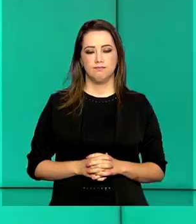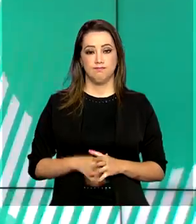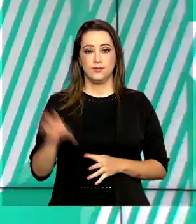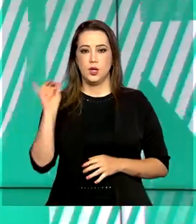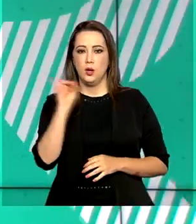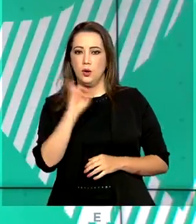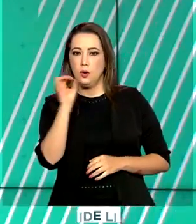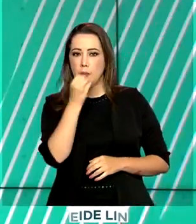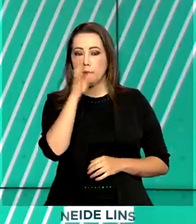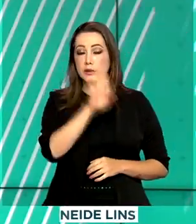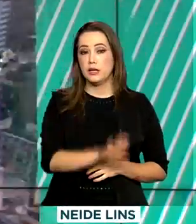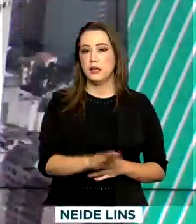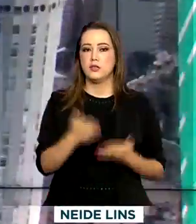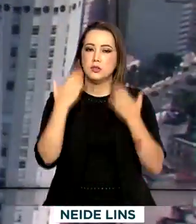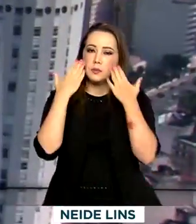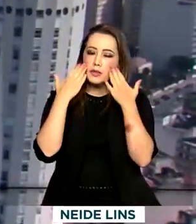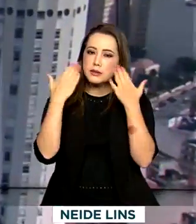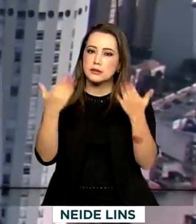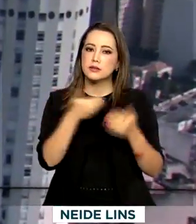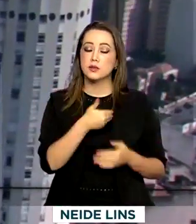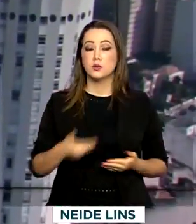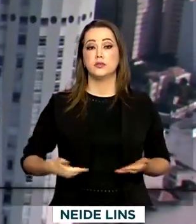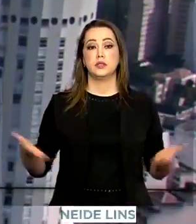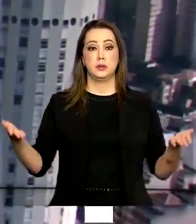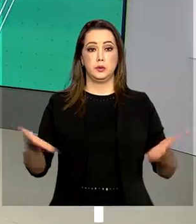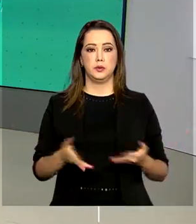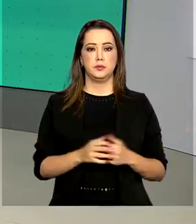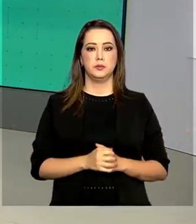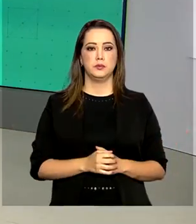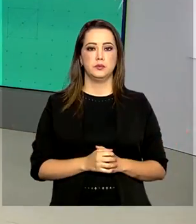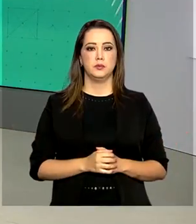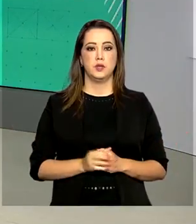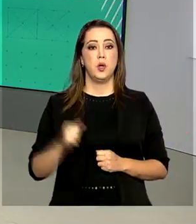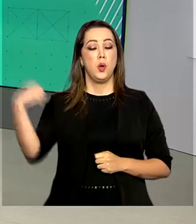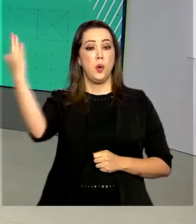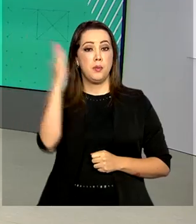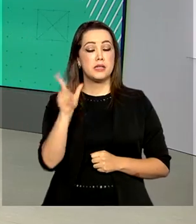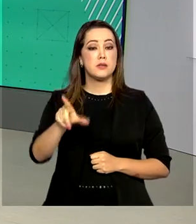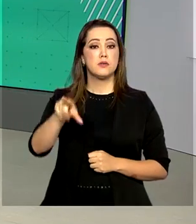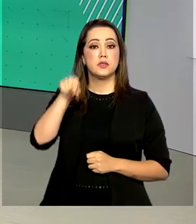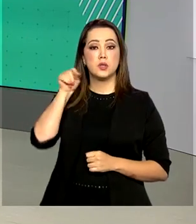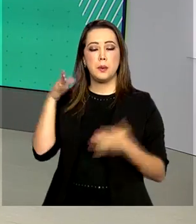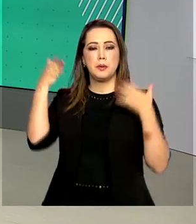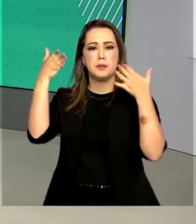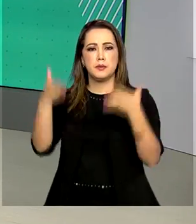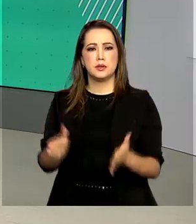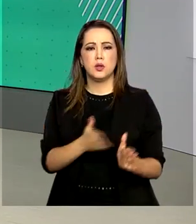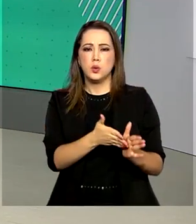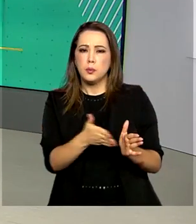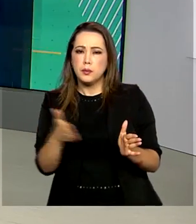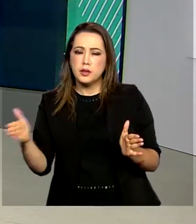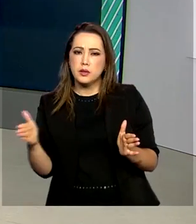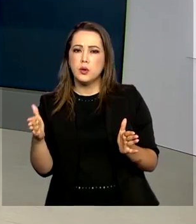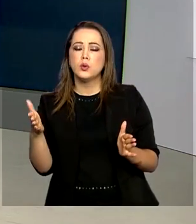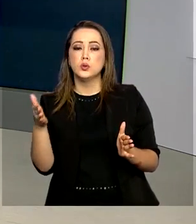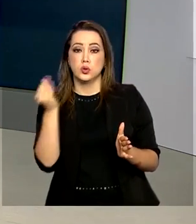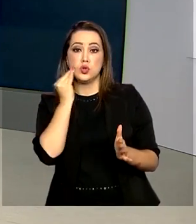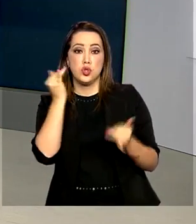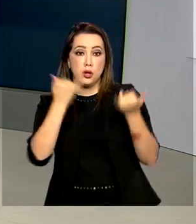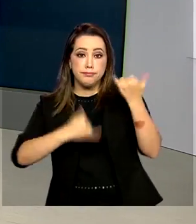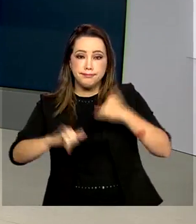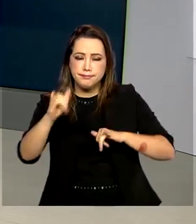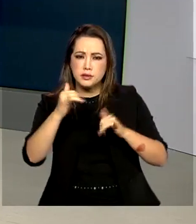Olá, boa tarde. No ar mais um Governo Agora. O Brasil foi escolhido para participar da fase final de